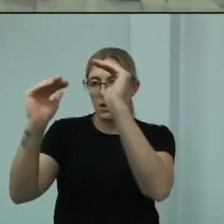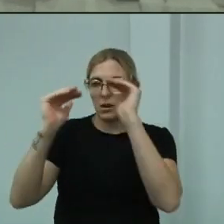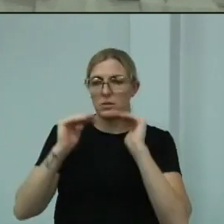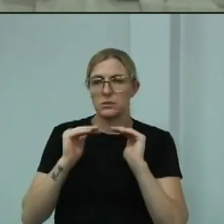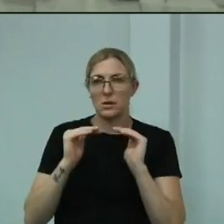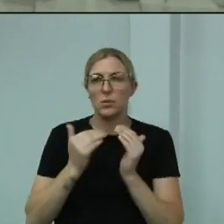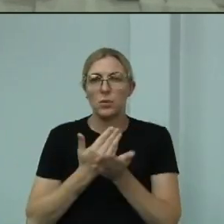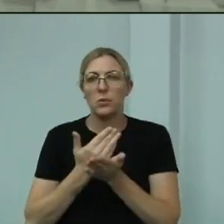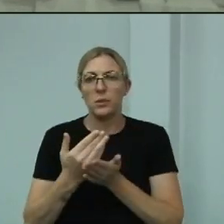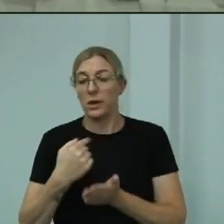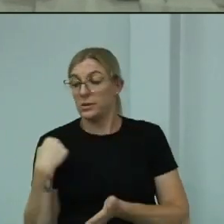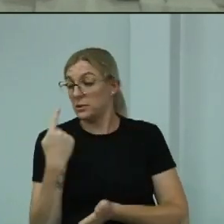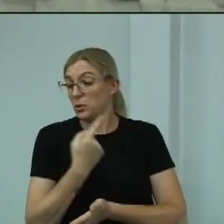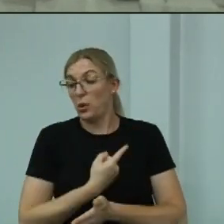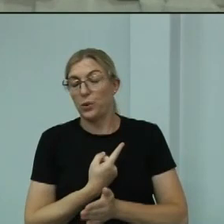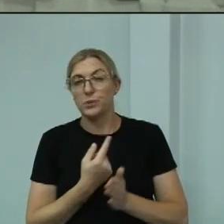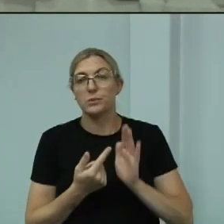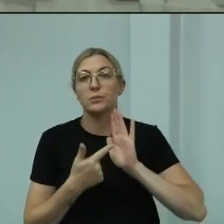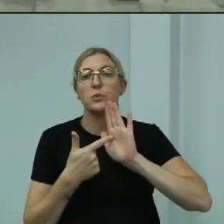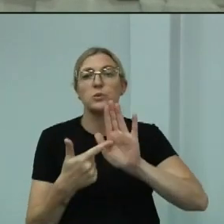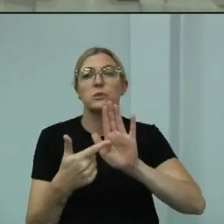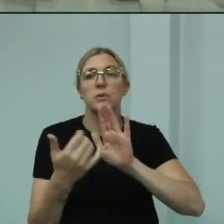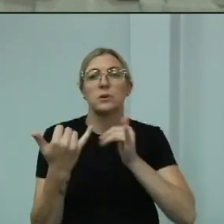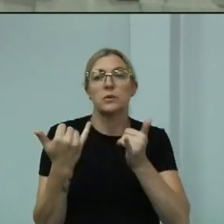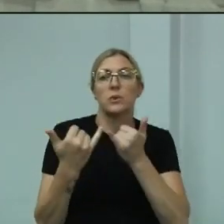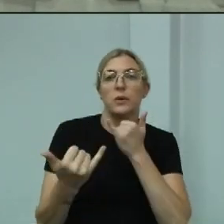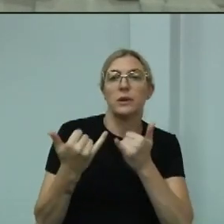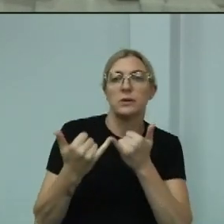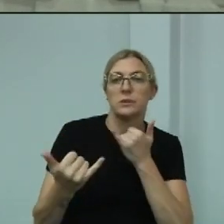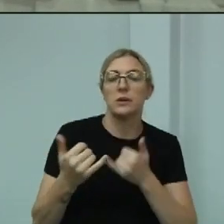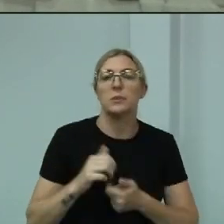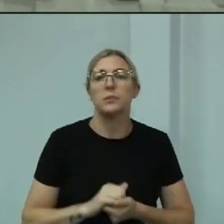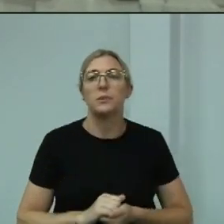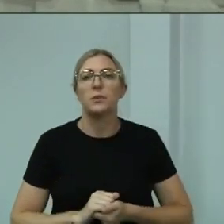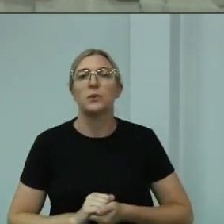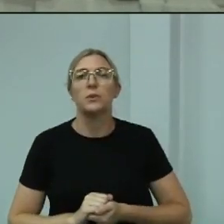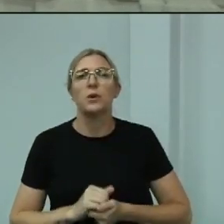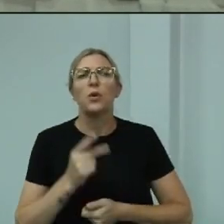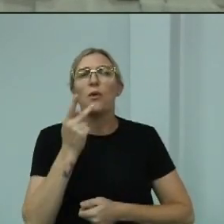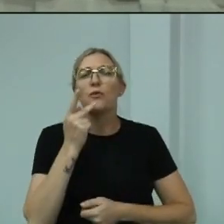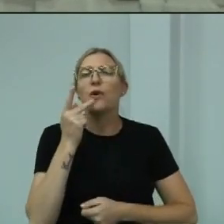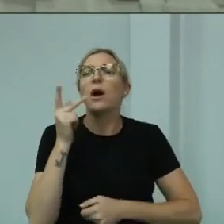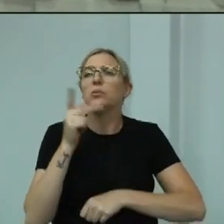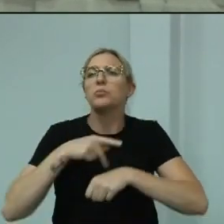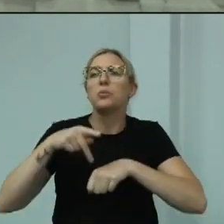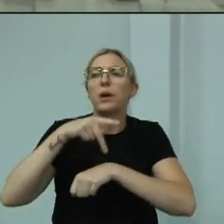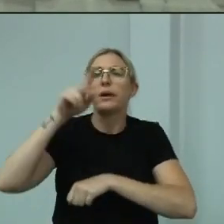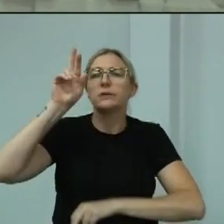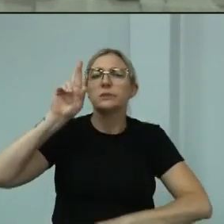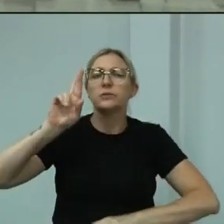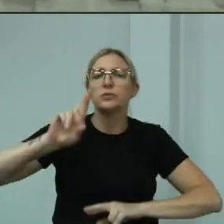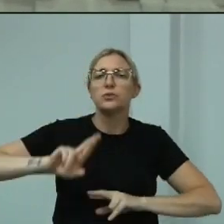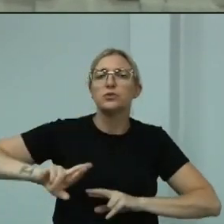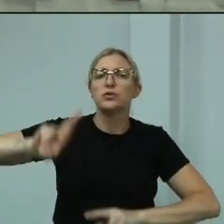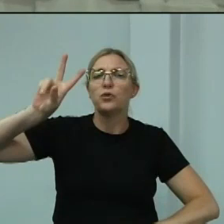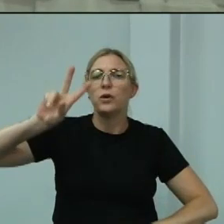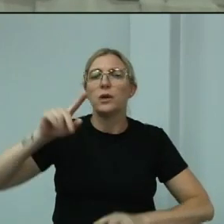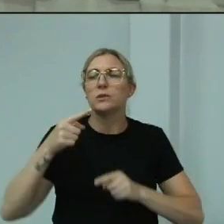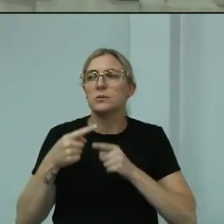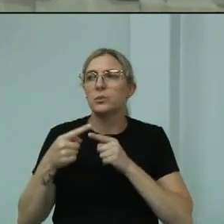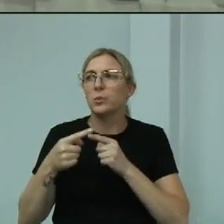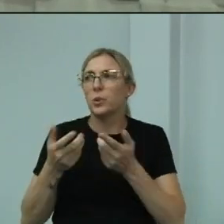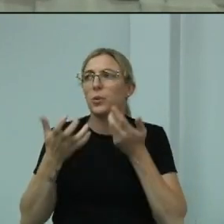E nós temos que mudar isso. E temos que mudar logo. Quando eu me reporto a países de primeiro mundo, é porque é lá que eu enxergo o que nós deveríamos tentar fazer.